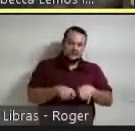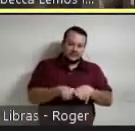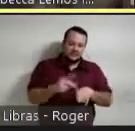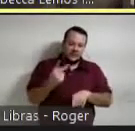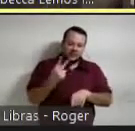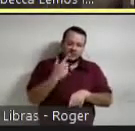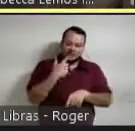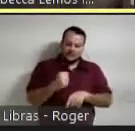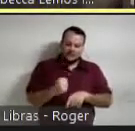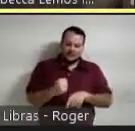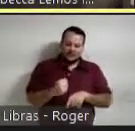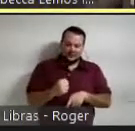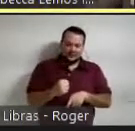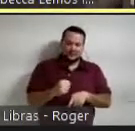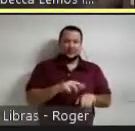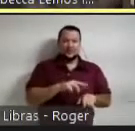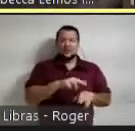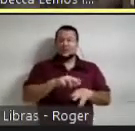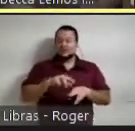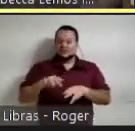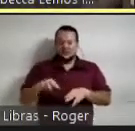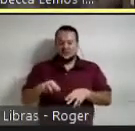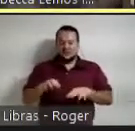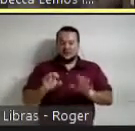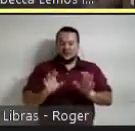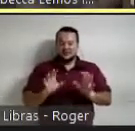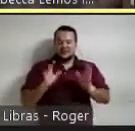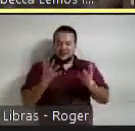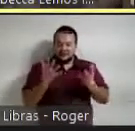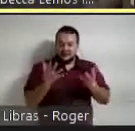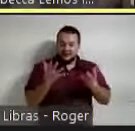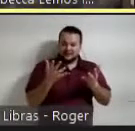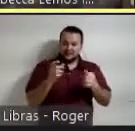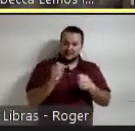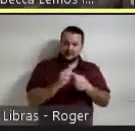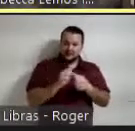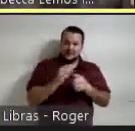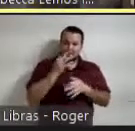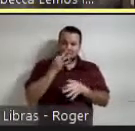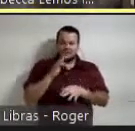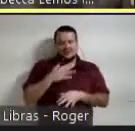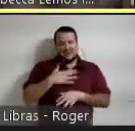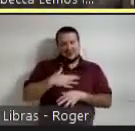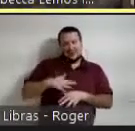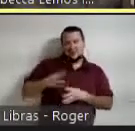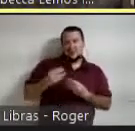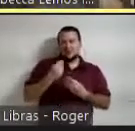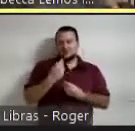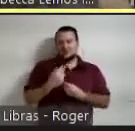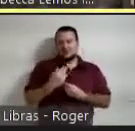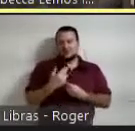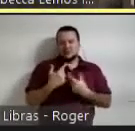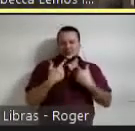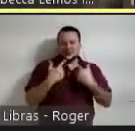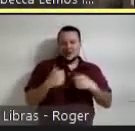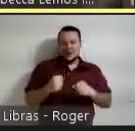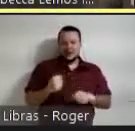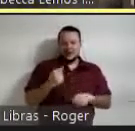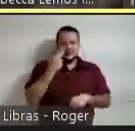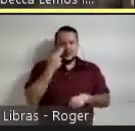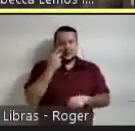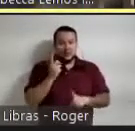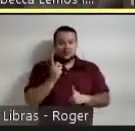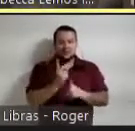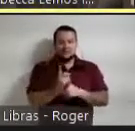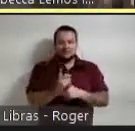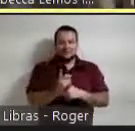meio chatos para falar inglês vários eventos nossos a língua comum que nós encontrávamos era o espanhol o